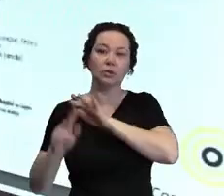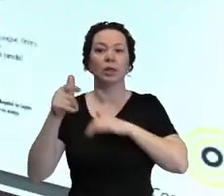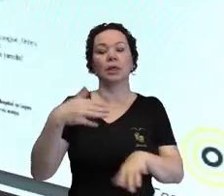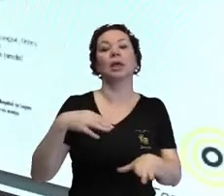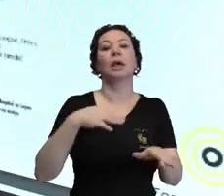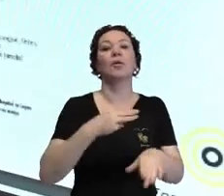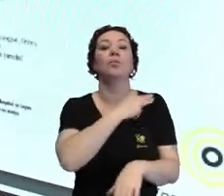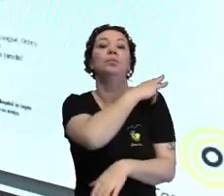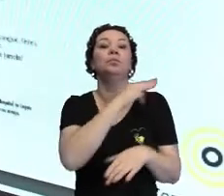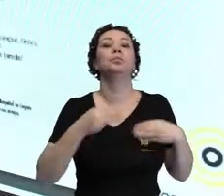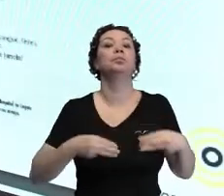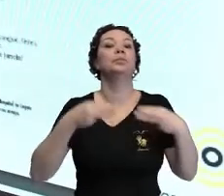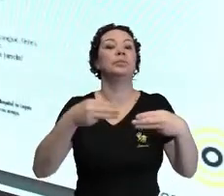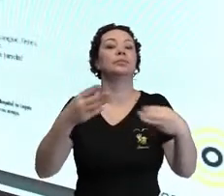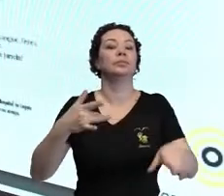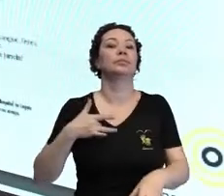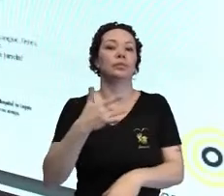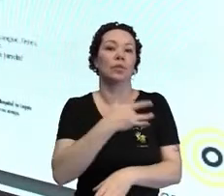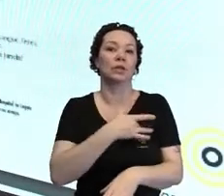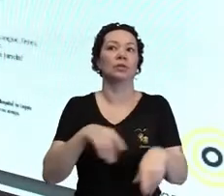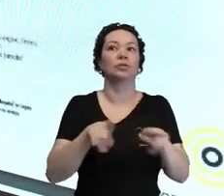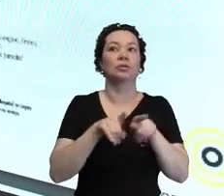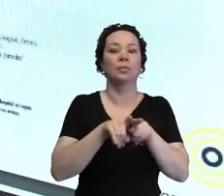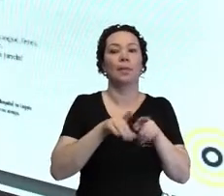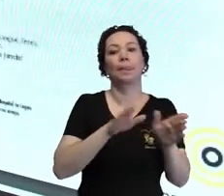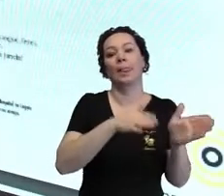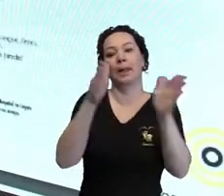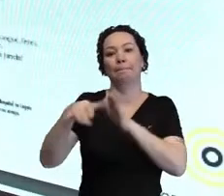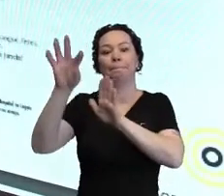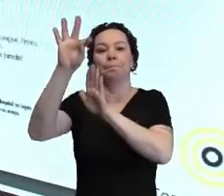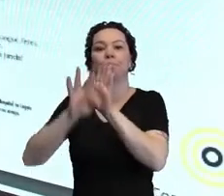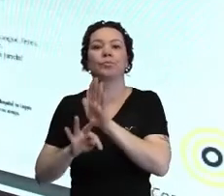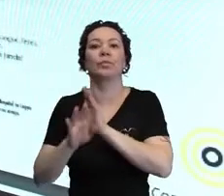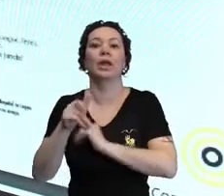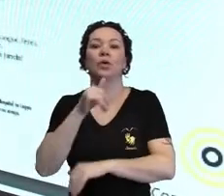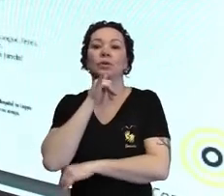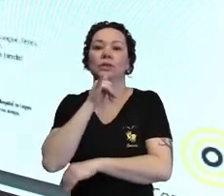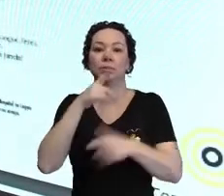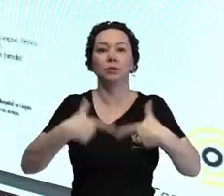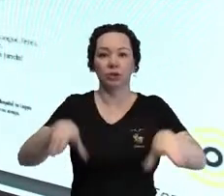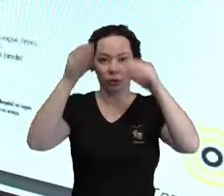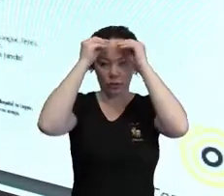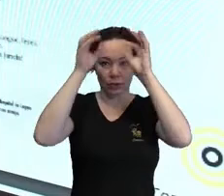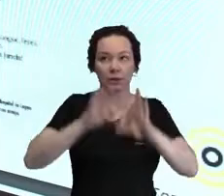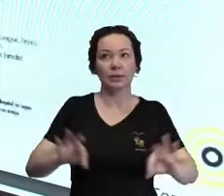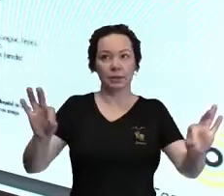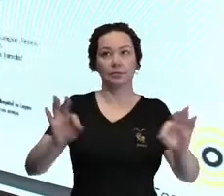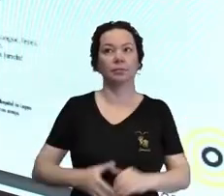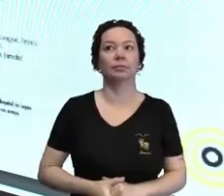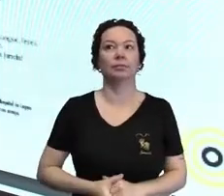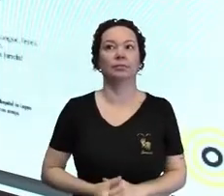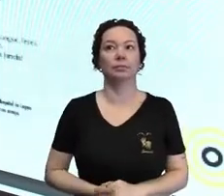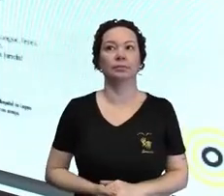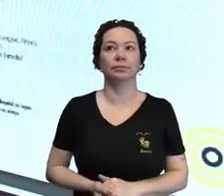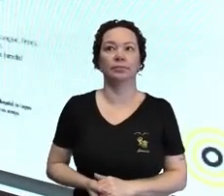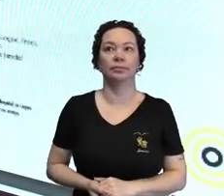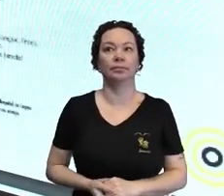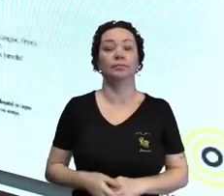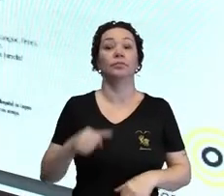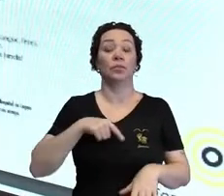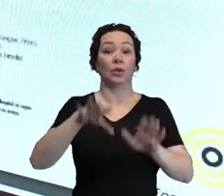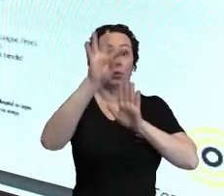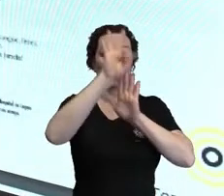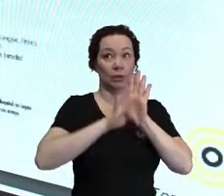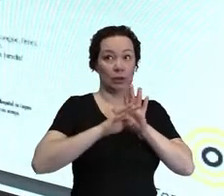Saúde, e do meu lado esquerdo tem o texto em exemplo de linguagem simples. Esse texto